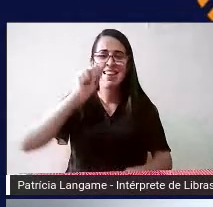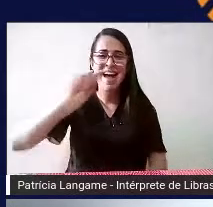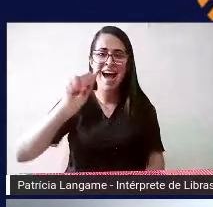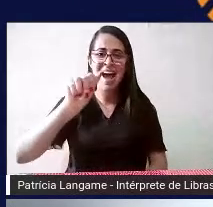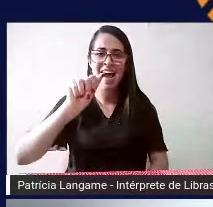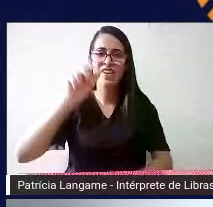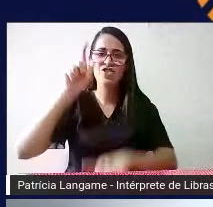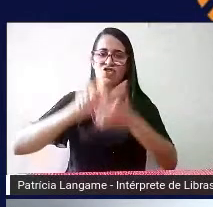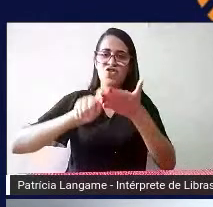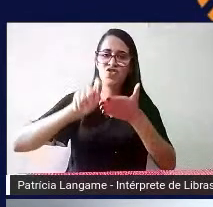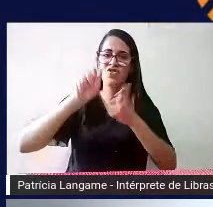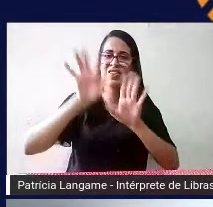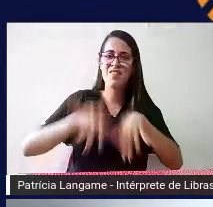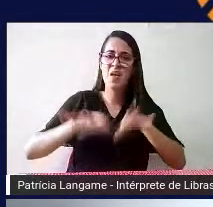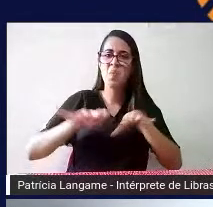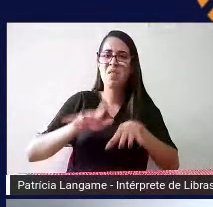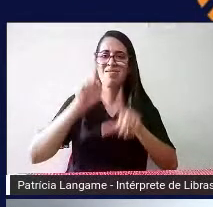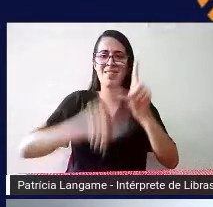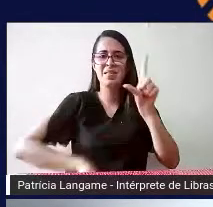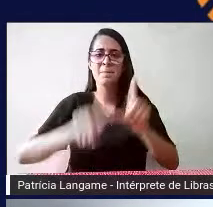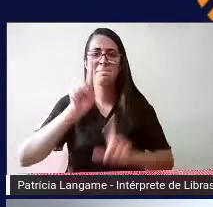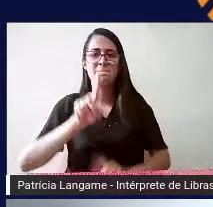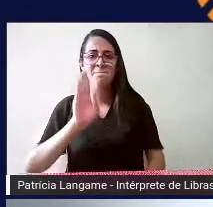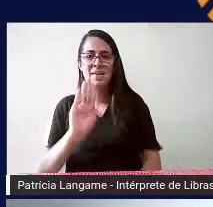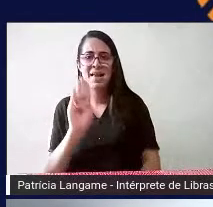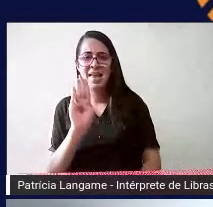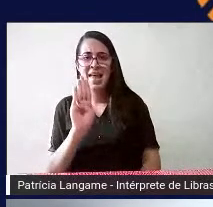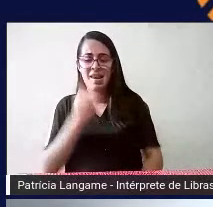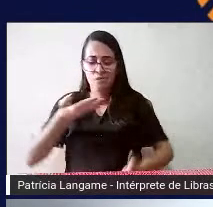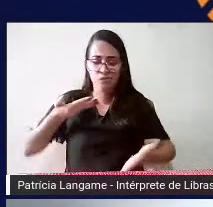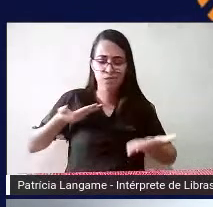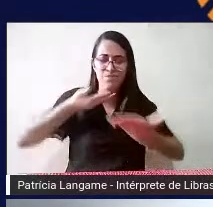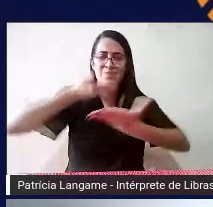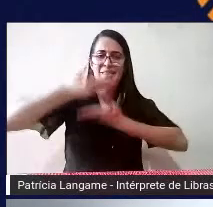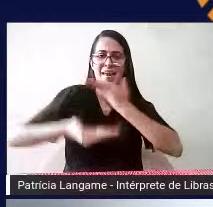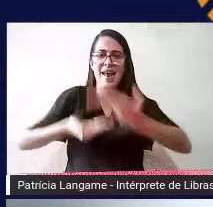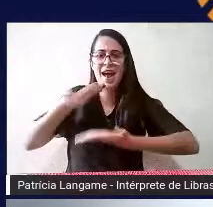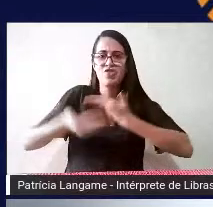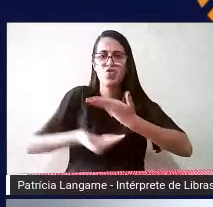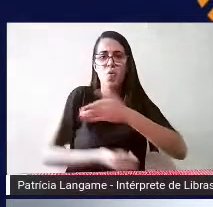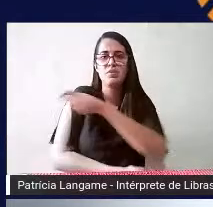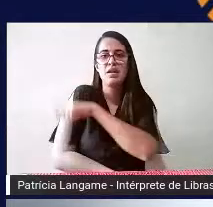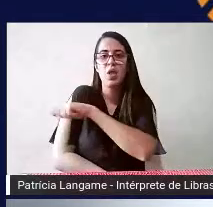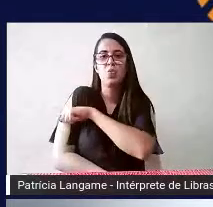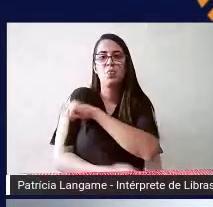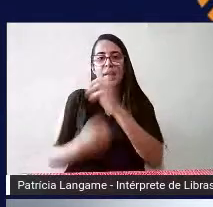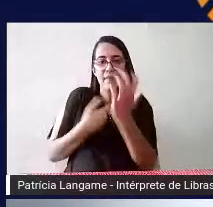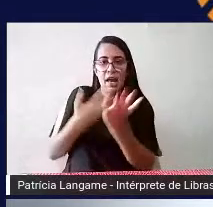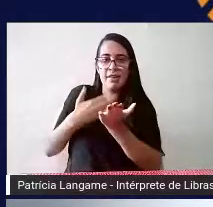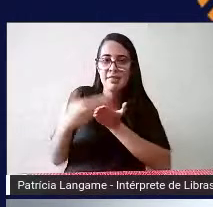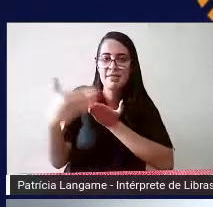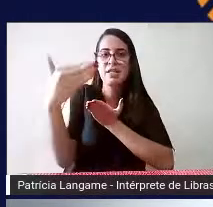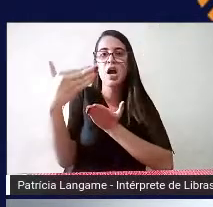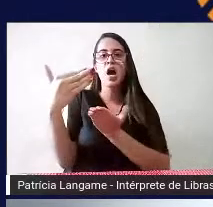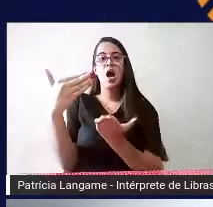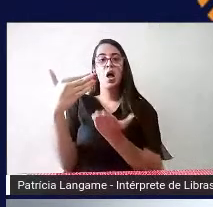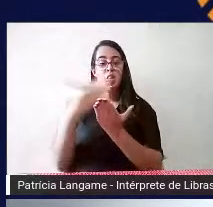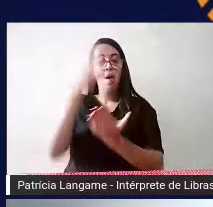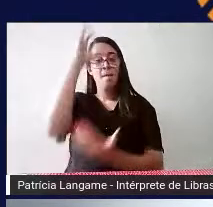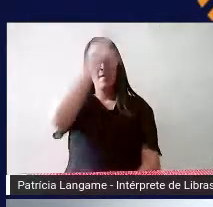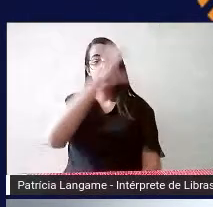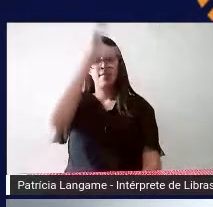enfim ou os números então ela interage com os alunos e para quem está iniciando para quem está começando a aprender